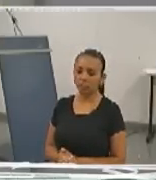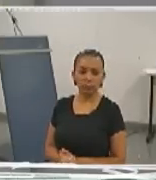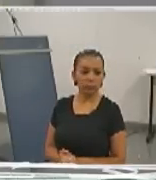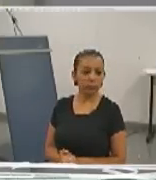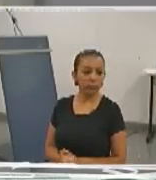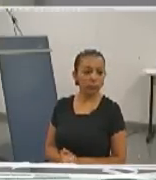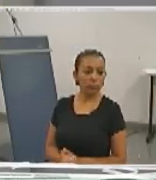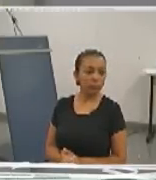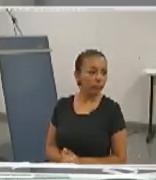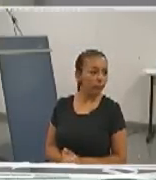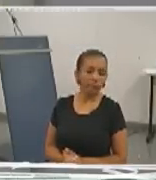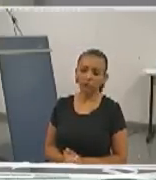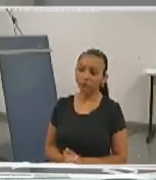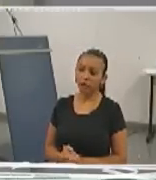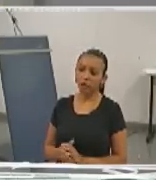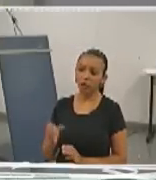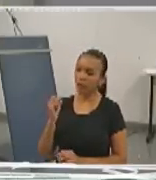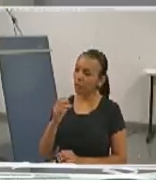Não.